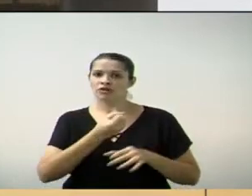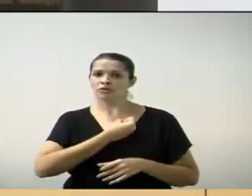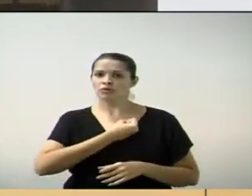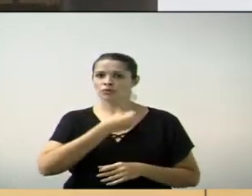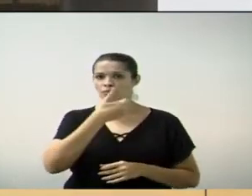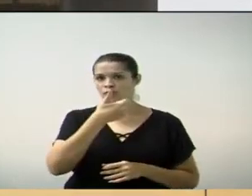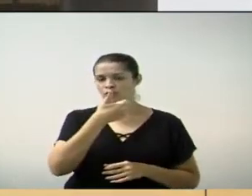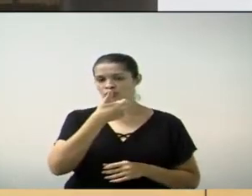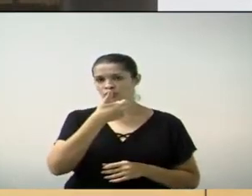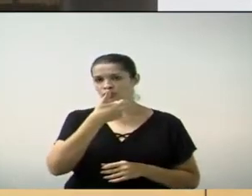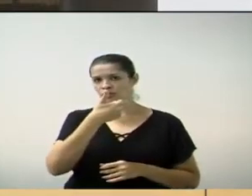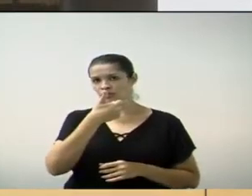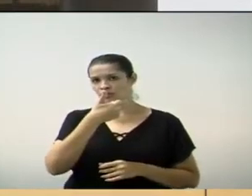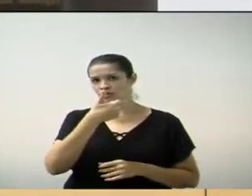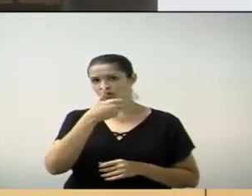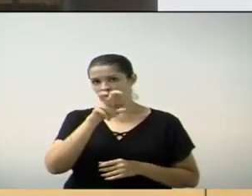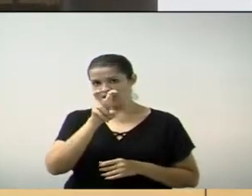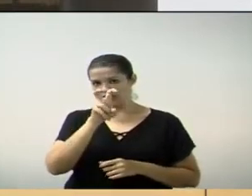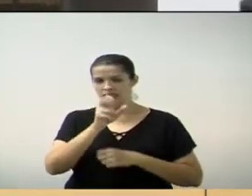-17.